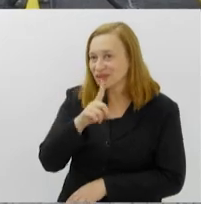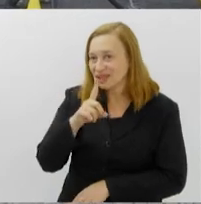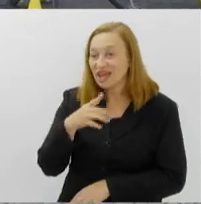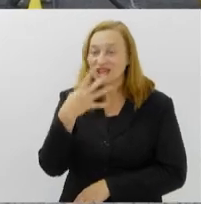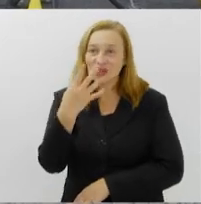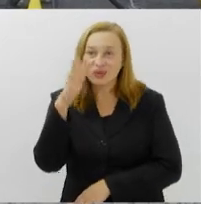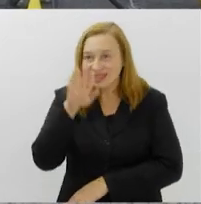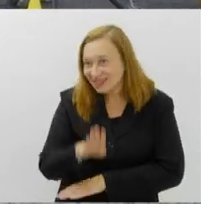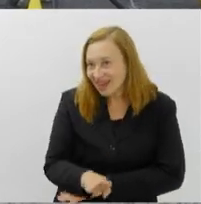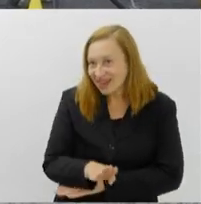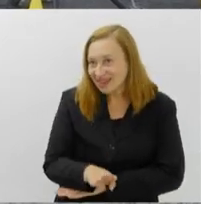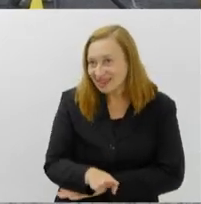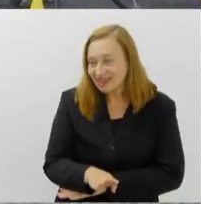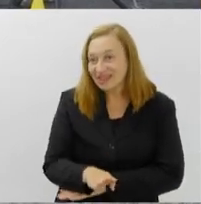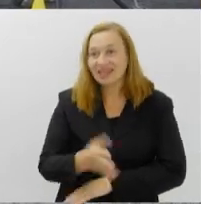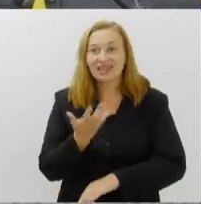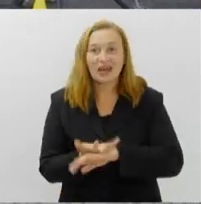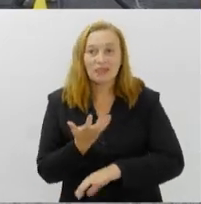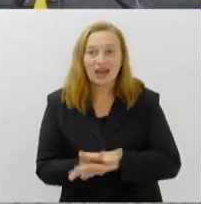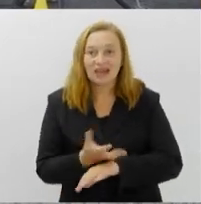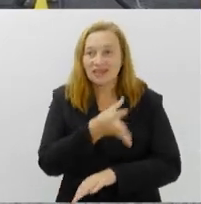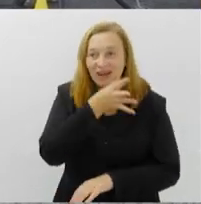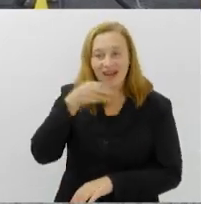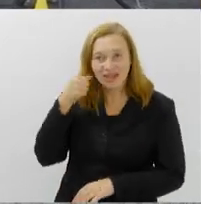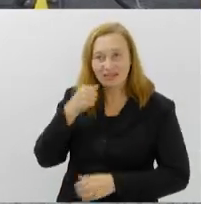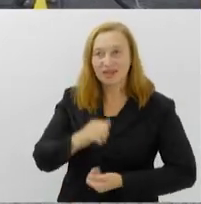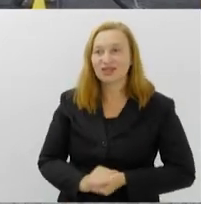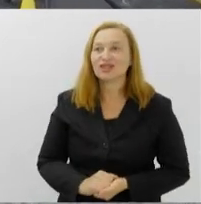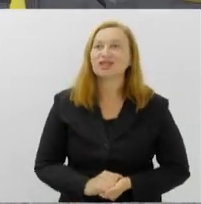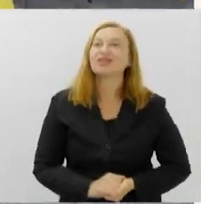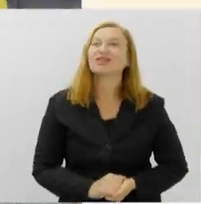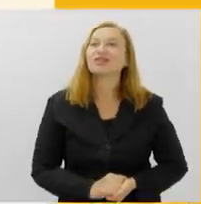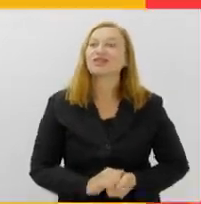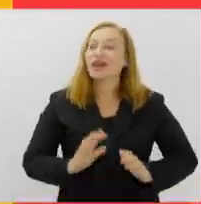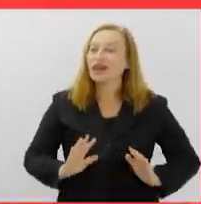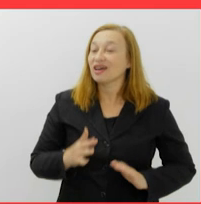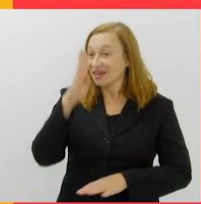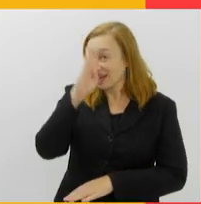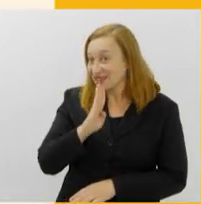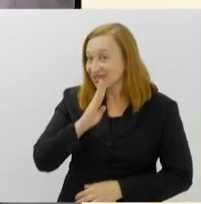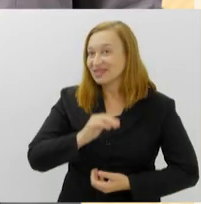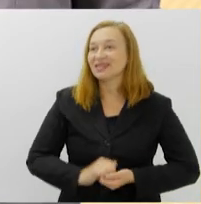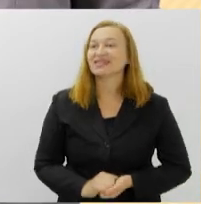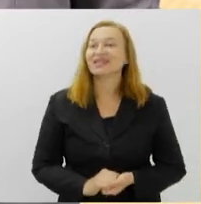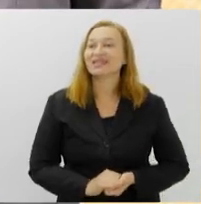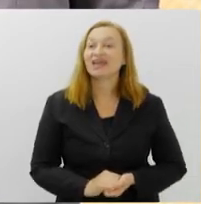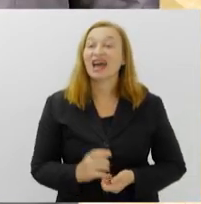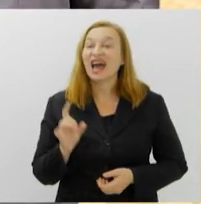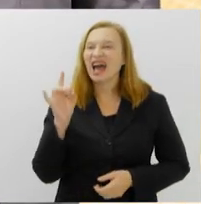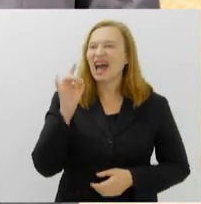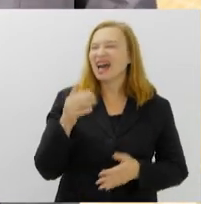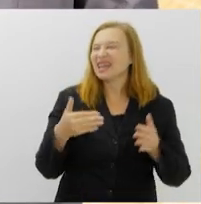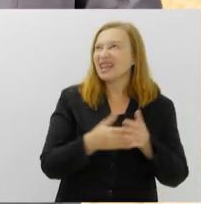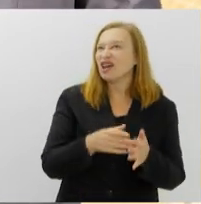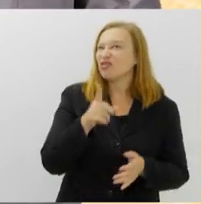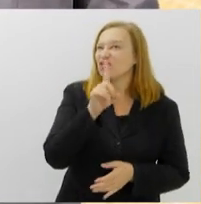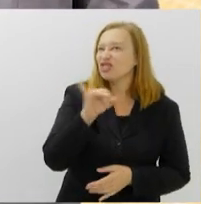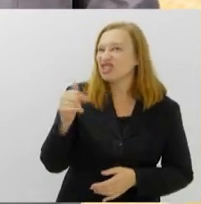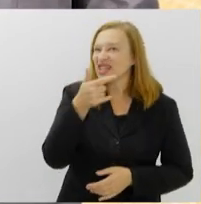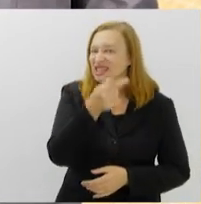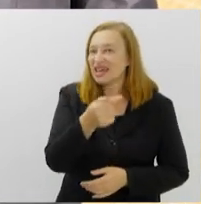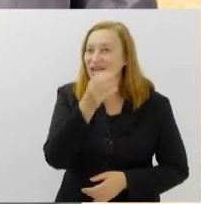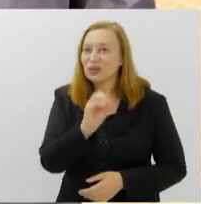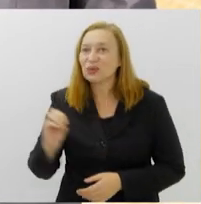quatro horas da tarde, na Praça do Largo do Machado. O evento é gratuito. E até o dia 7 de outubro, o